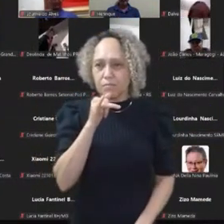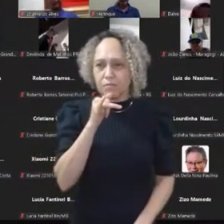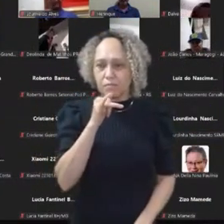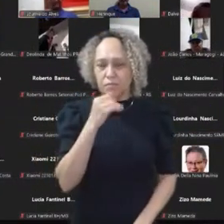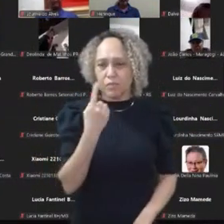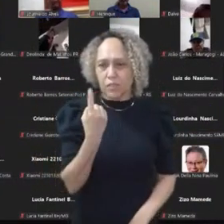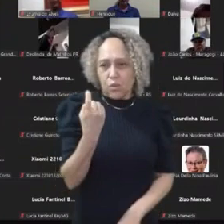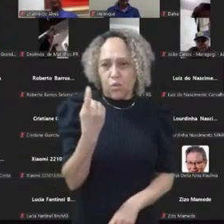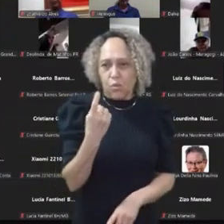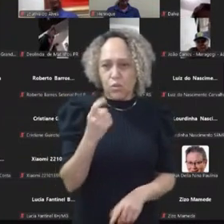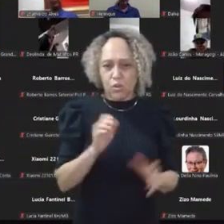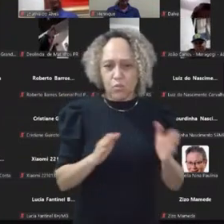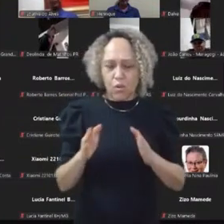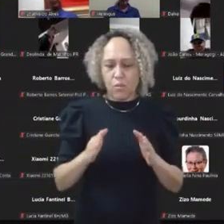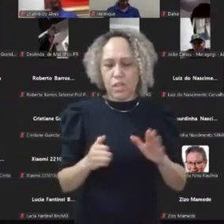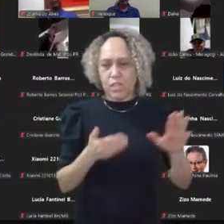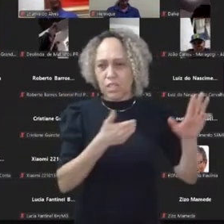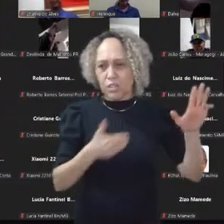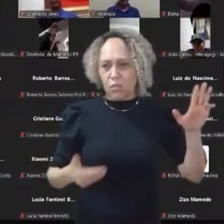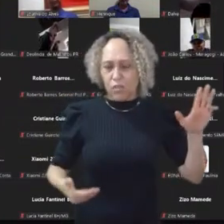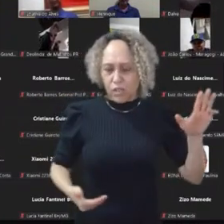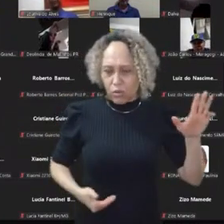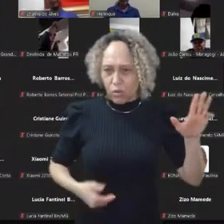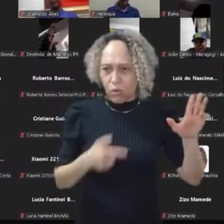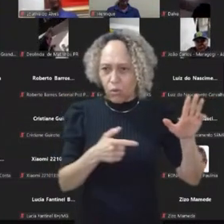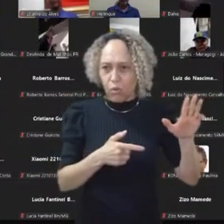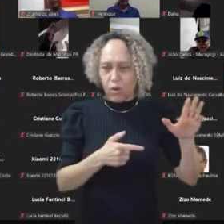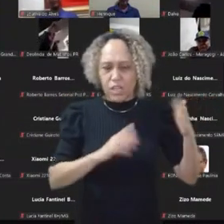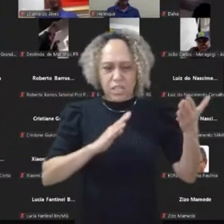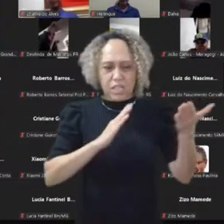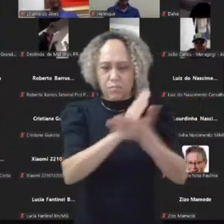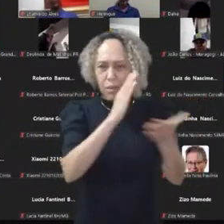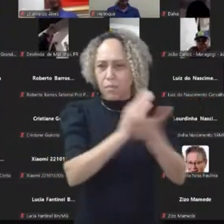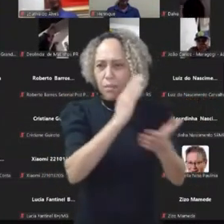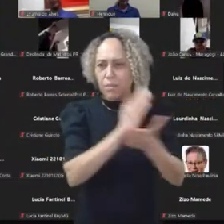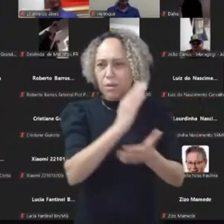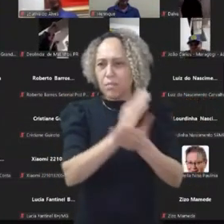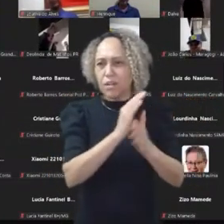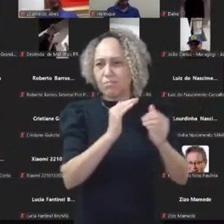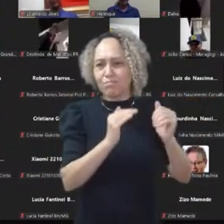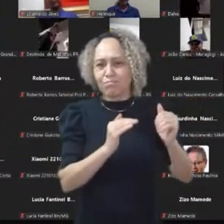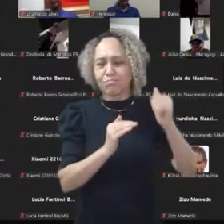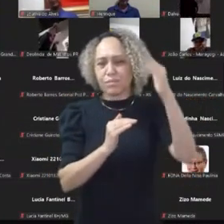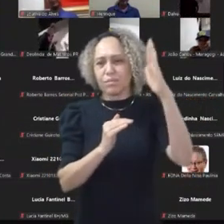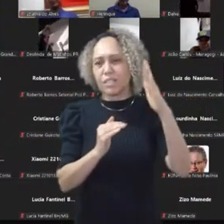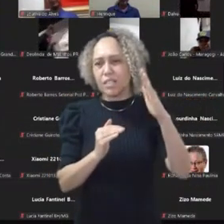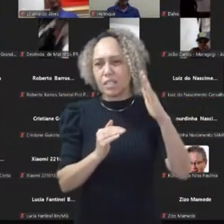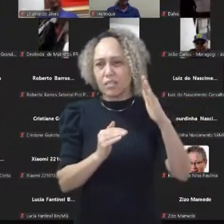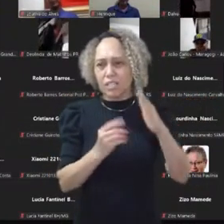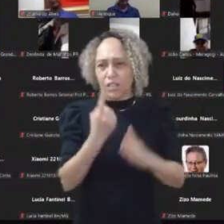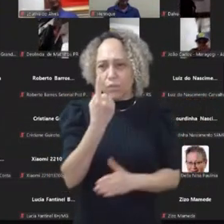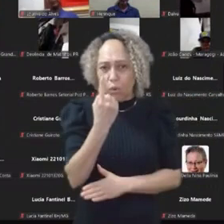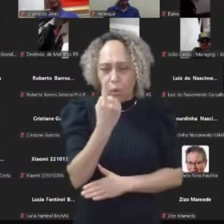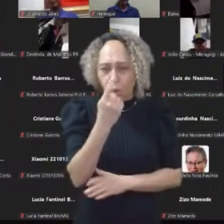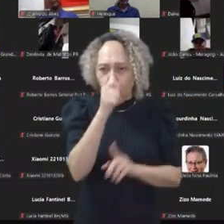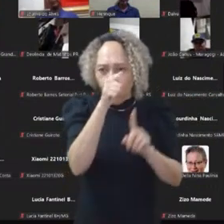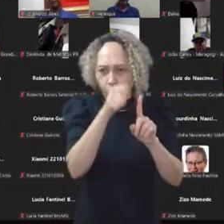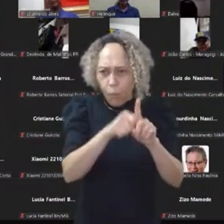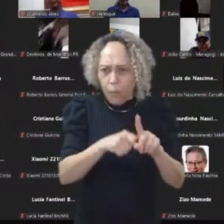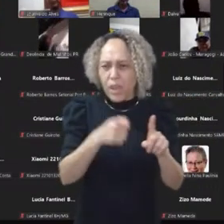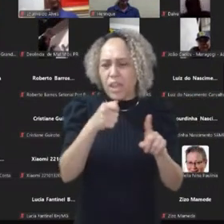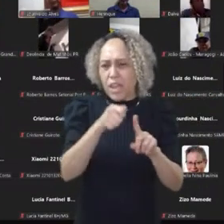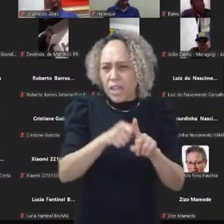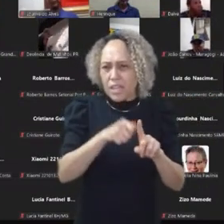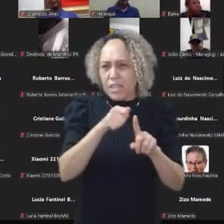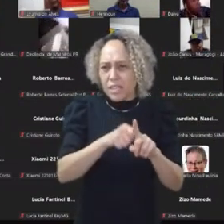governo Lula, nesse ano, em que a margem de aprovação dele subiu acima da margem de erro, foi quando ele ficou um mês batendo forte no